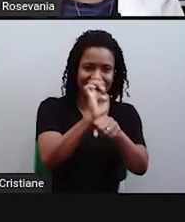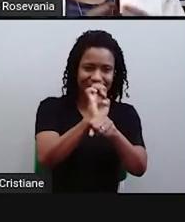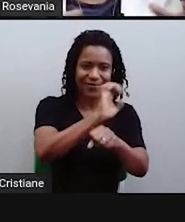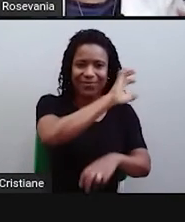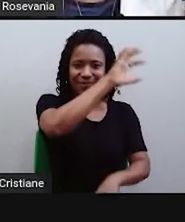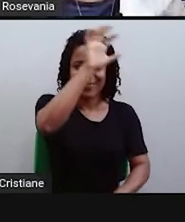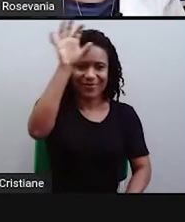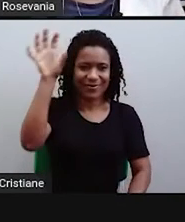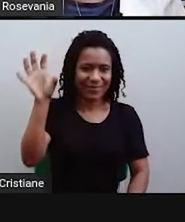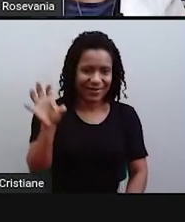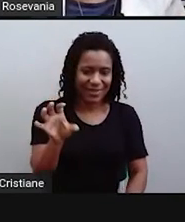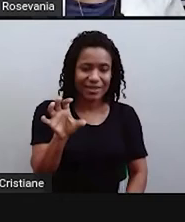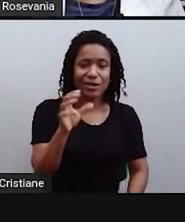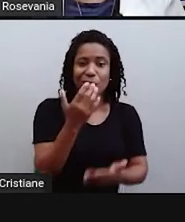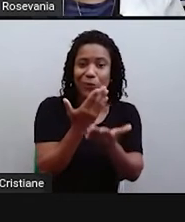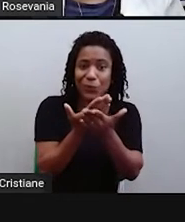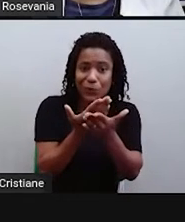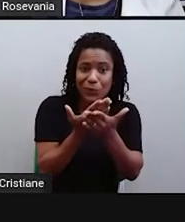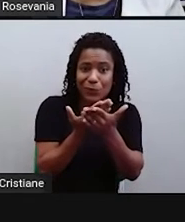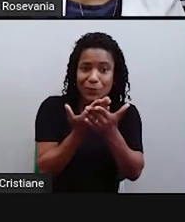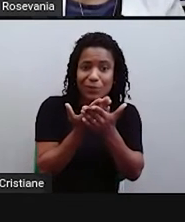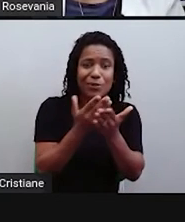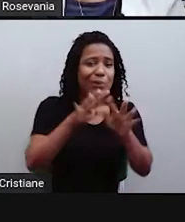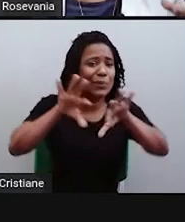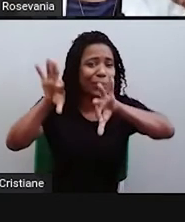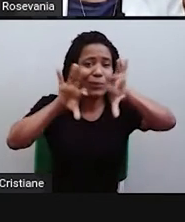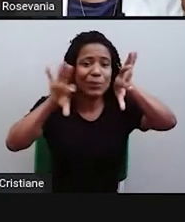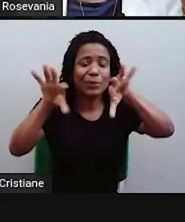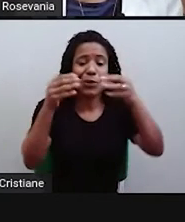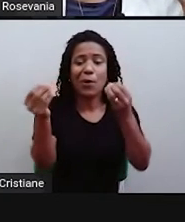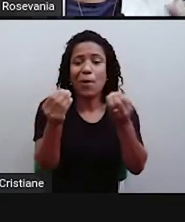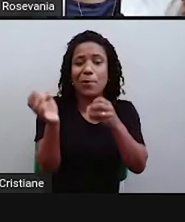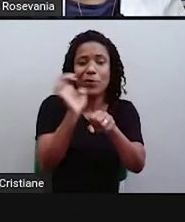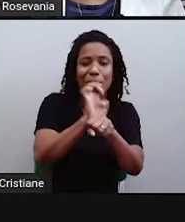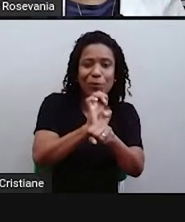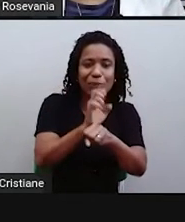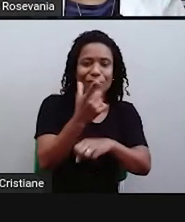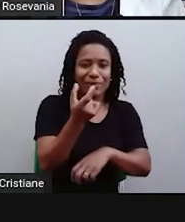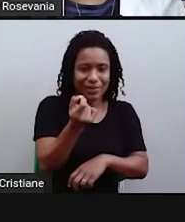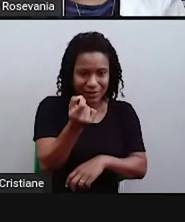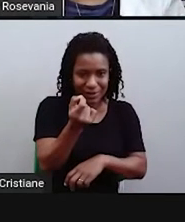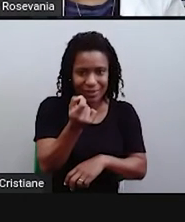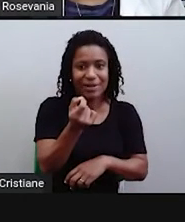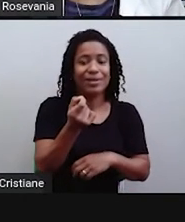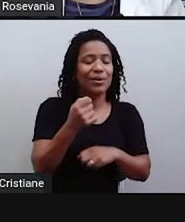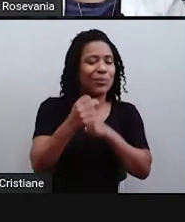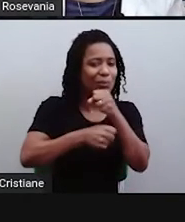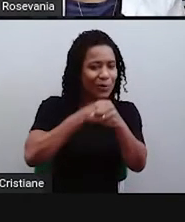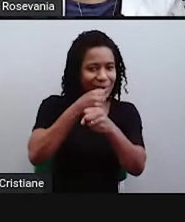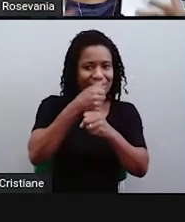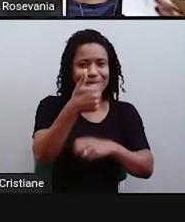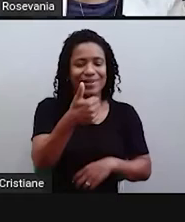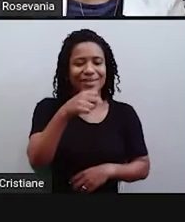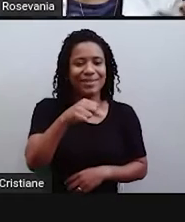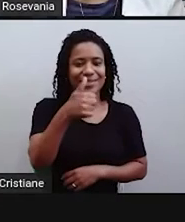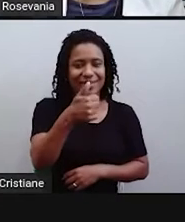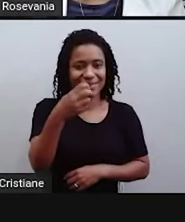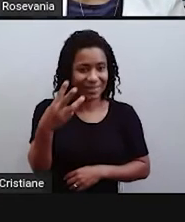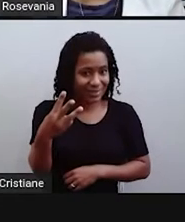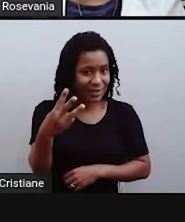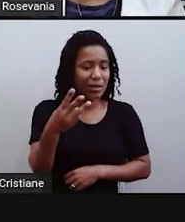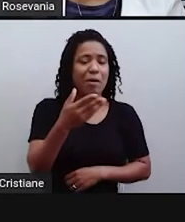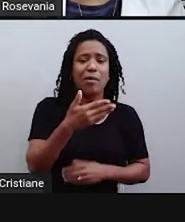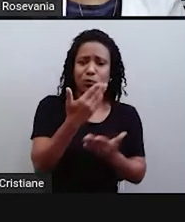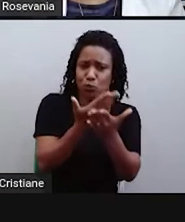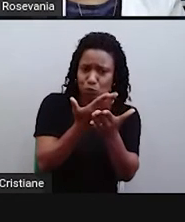entendia direito ali na hora de estudar, como é que era isso. Então, houve esse processo de regionalização com o intuito de